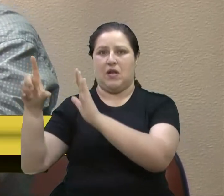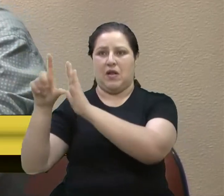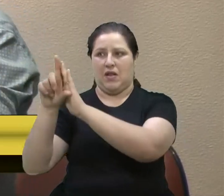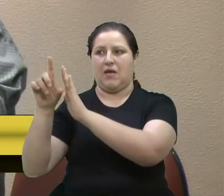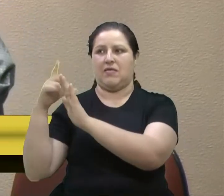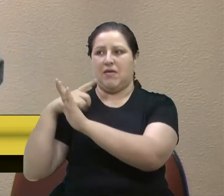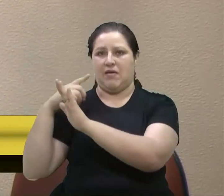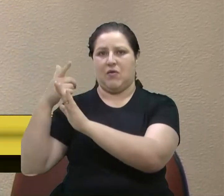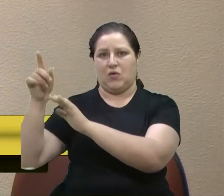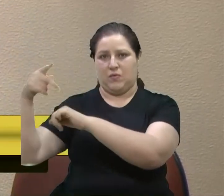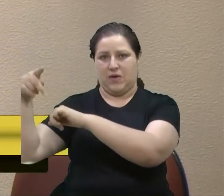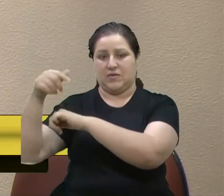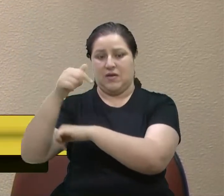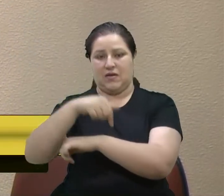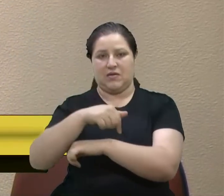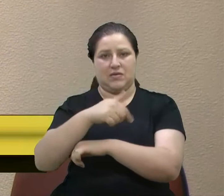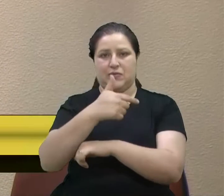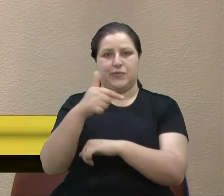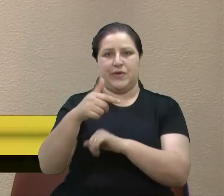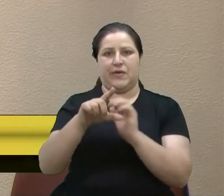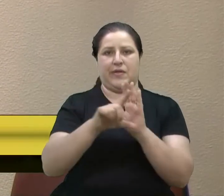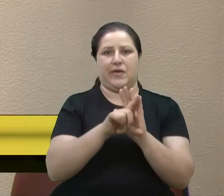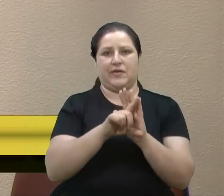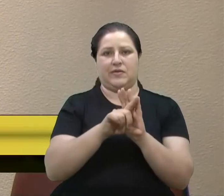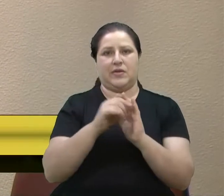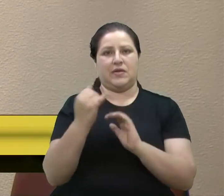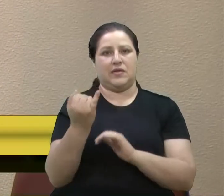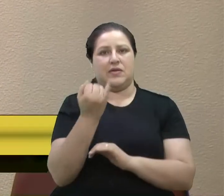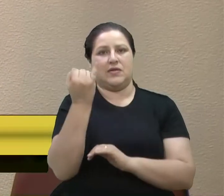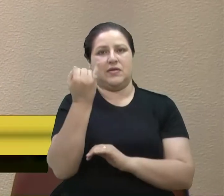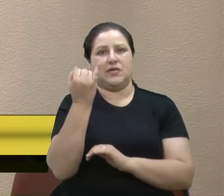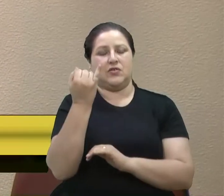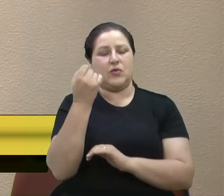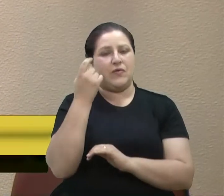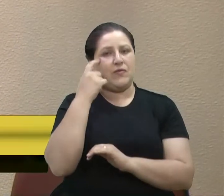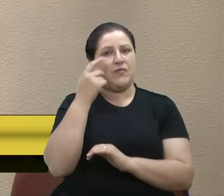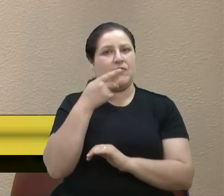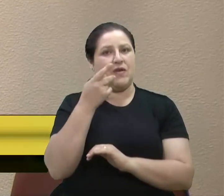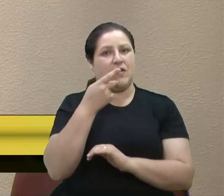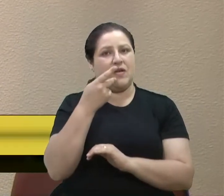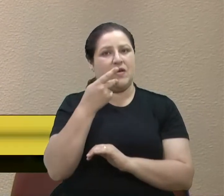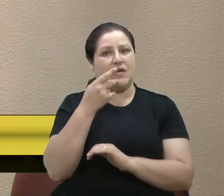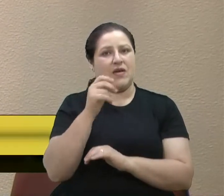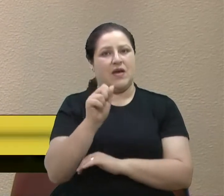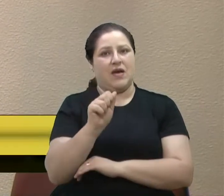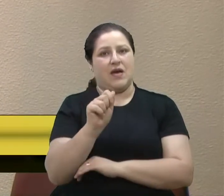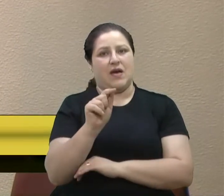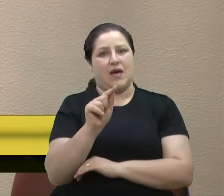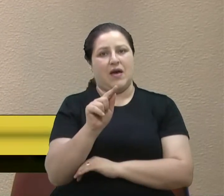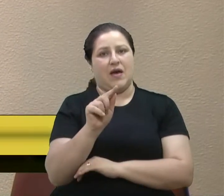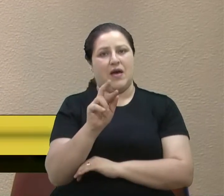Mas acho interessante falar do agrotóxico, porque as futuras gerações vão cobrar. a palavra